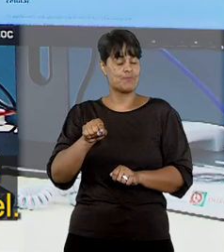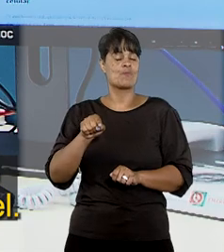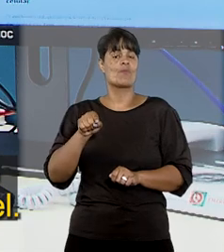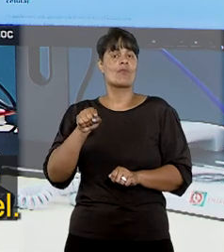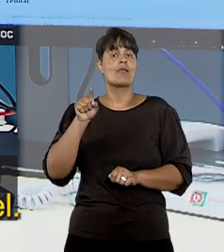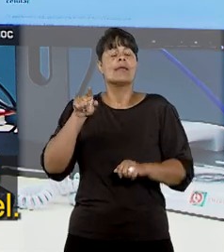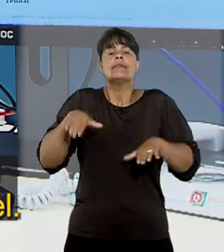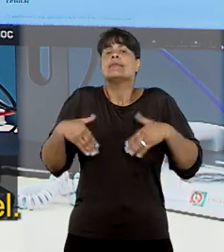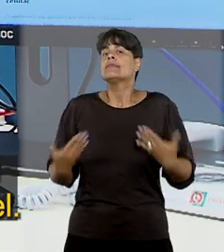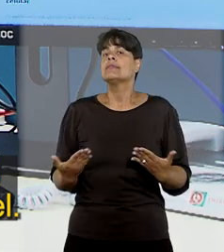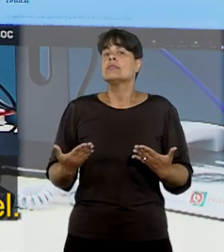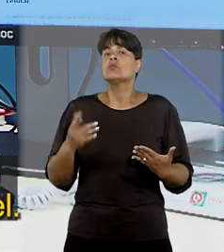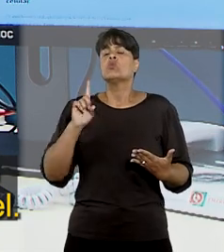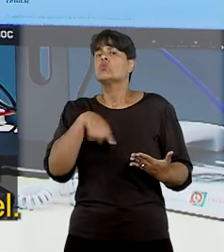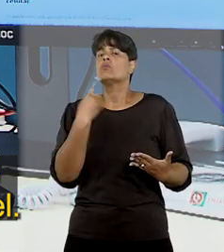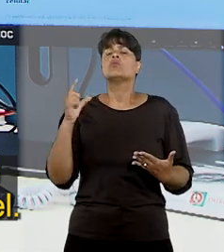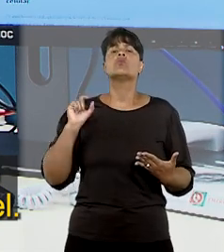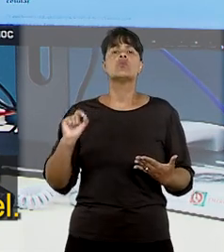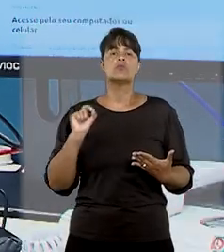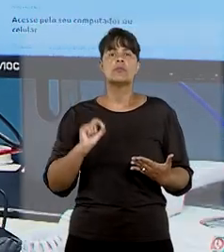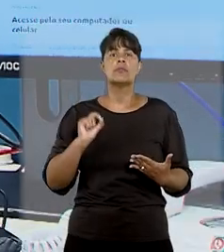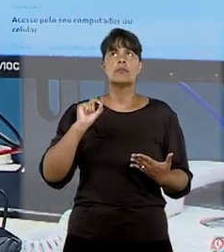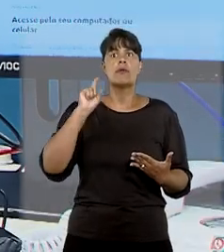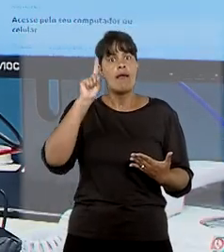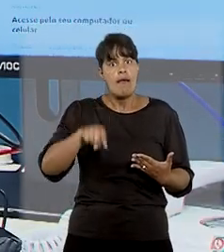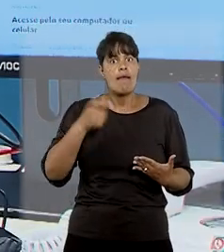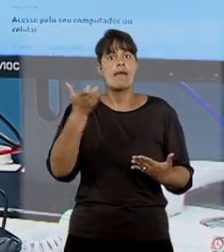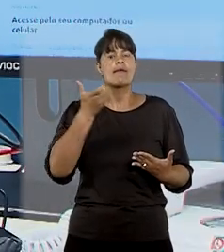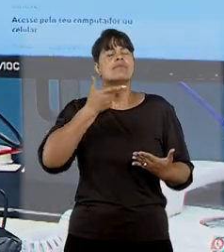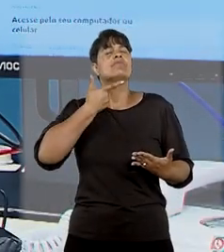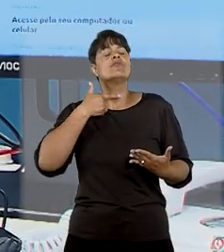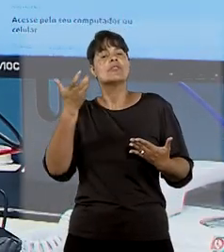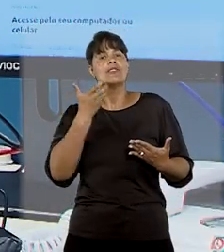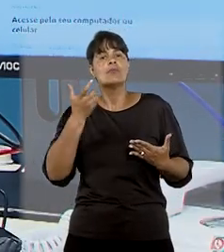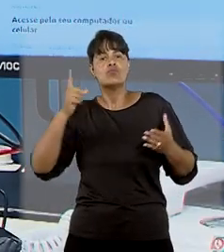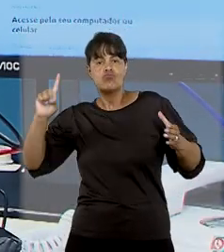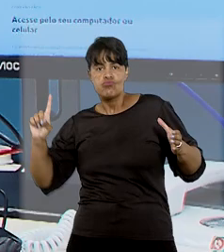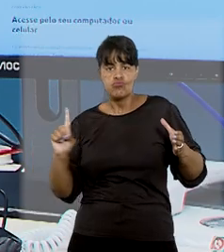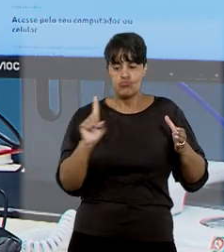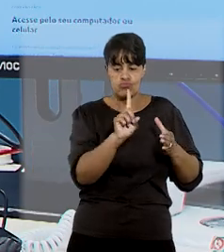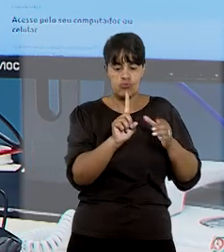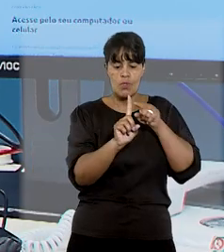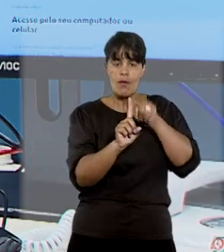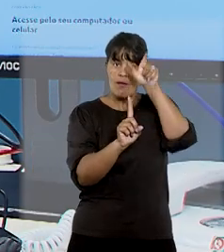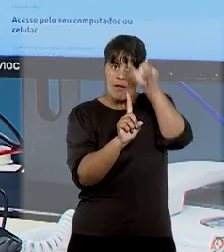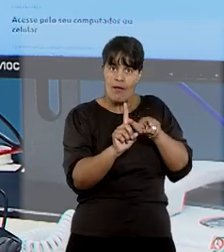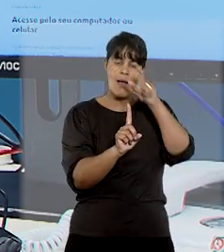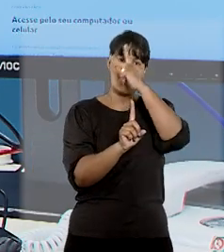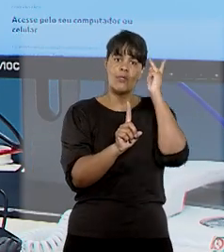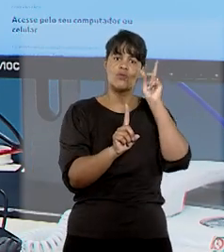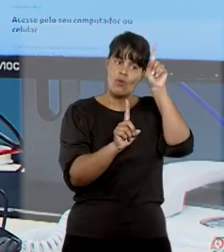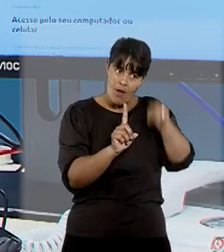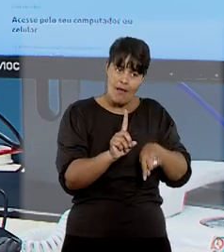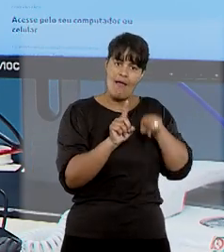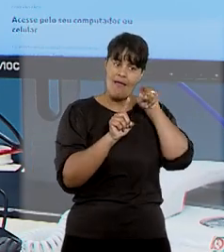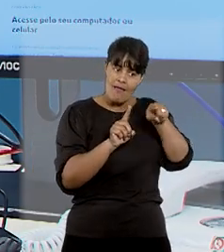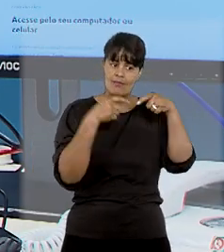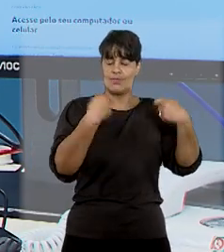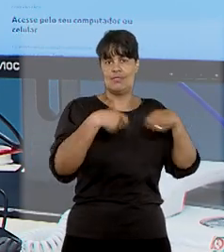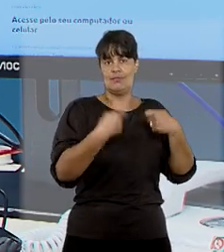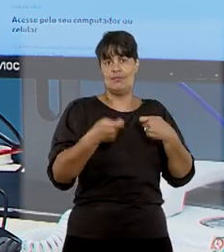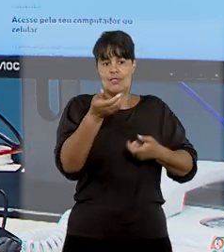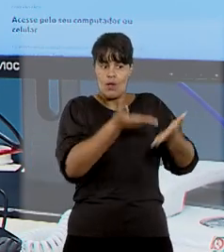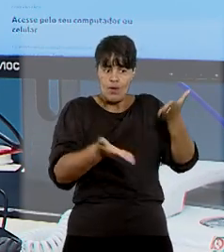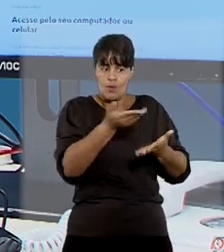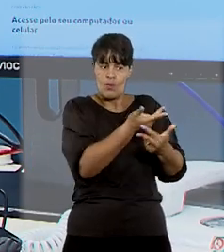balcão acessível. O maior diferencial é trazer o usuário para o centro do nosso